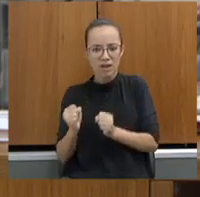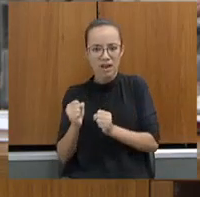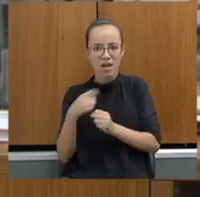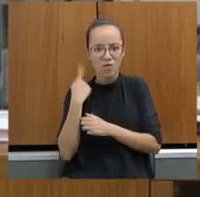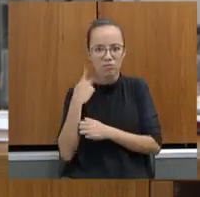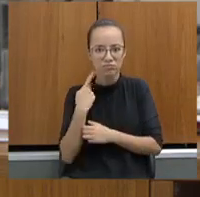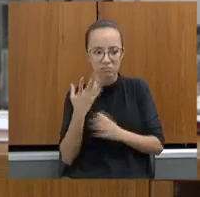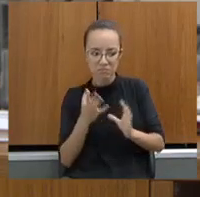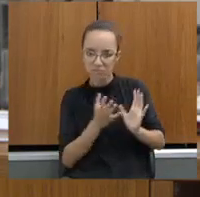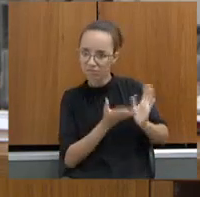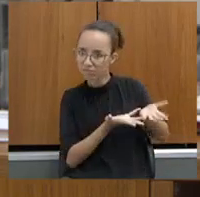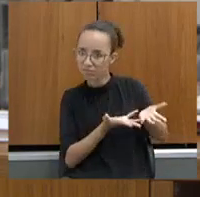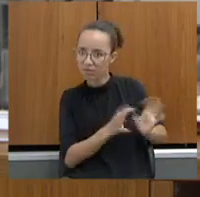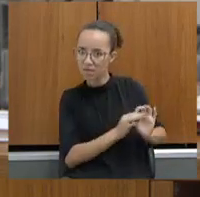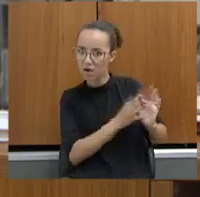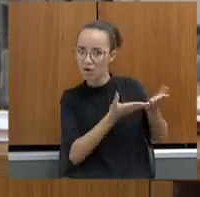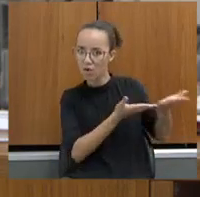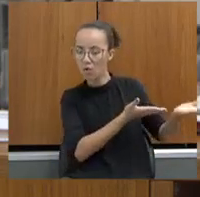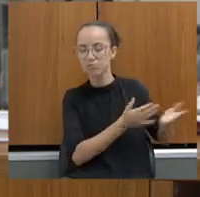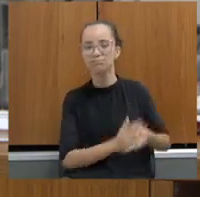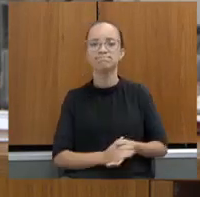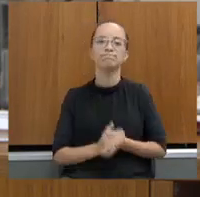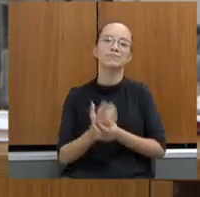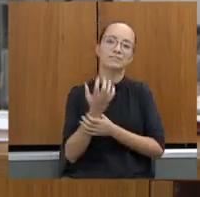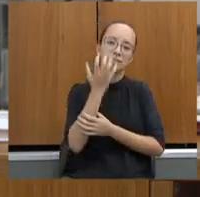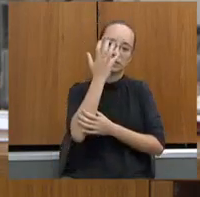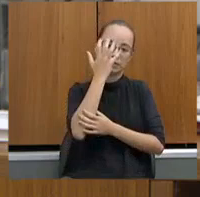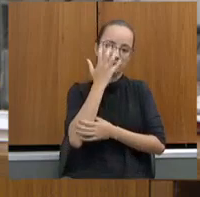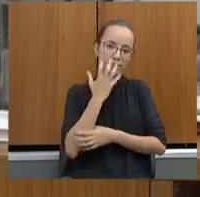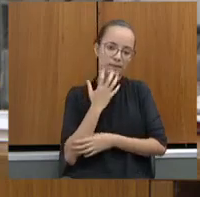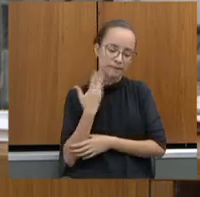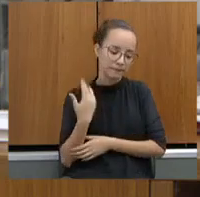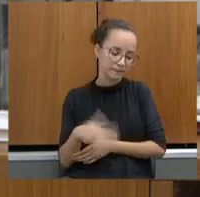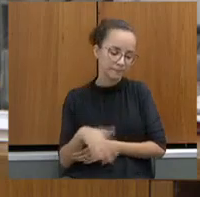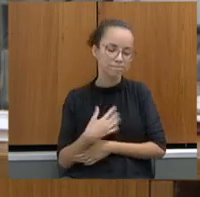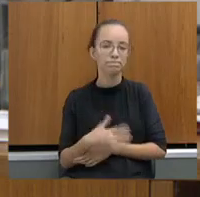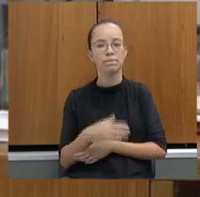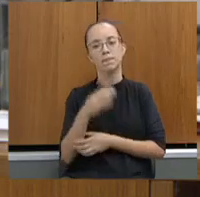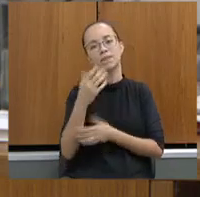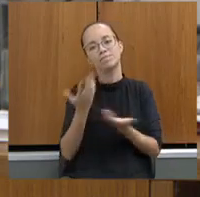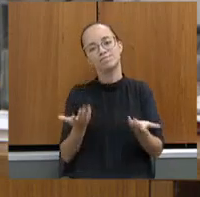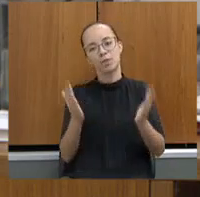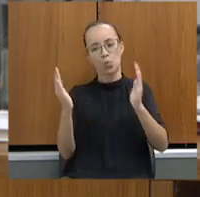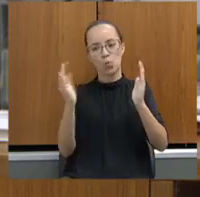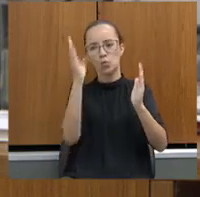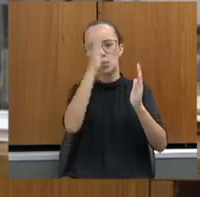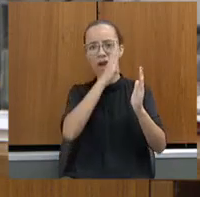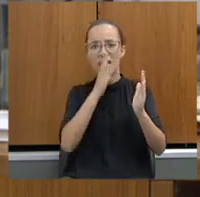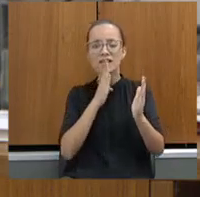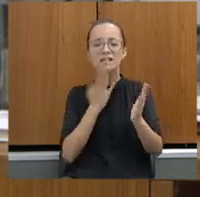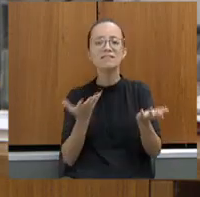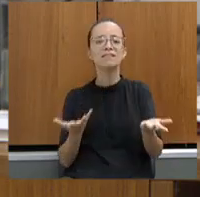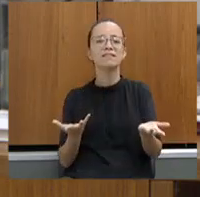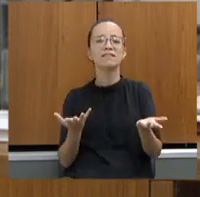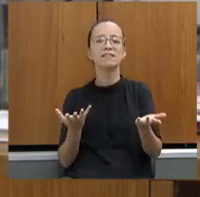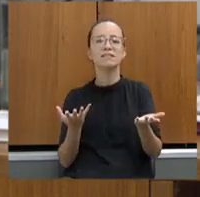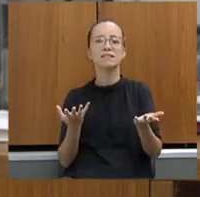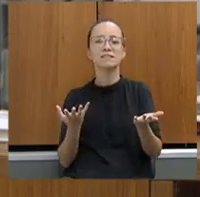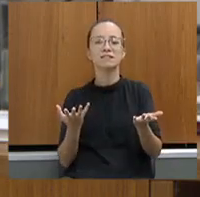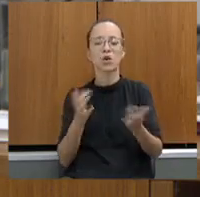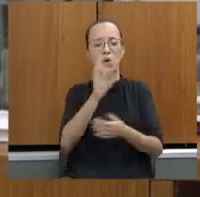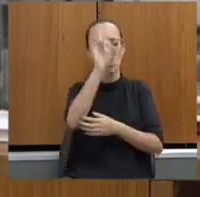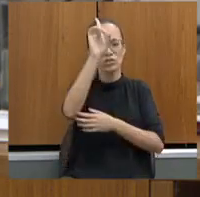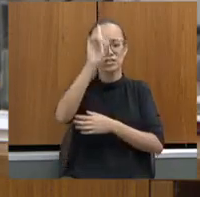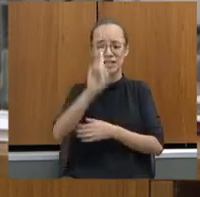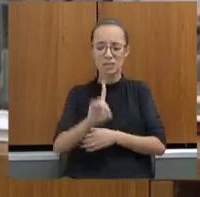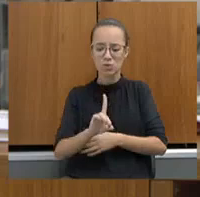Então, é um momento sério do nosso país. O nosso país age contra os direitos mais